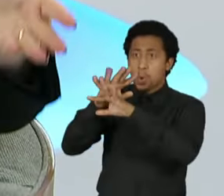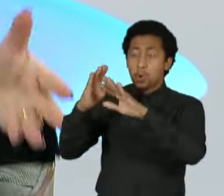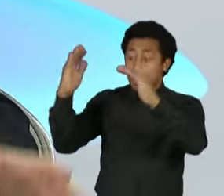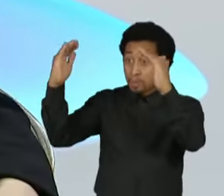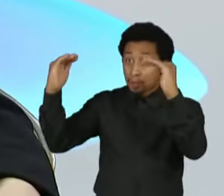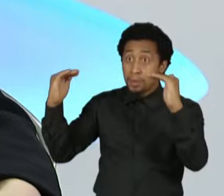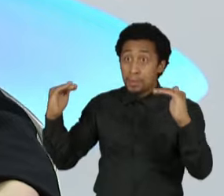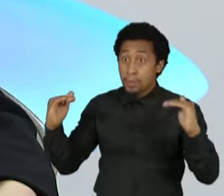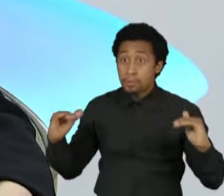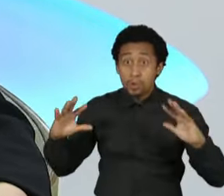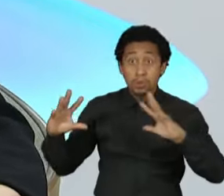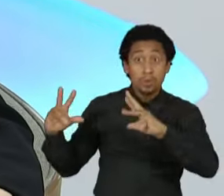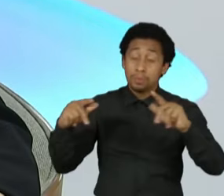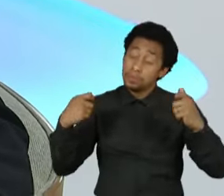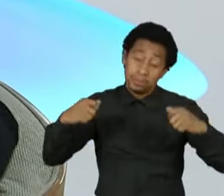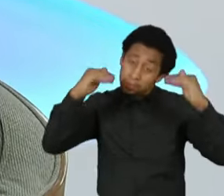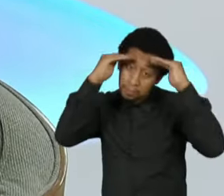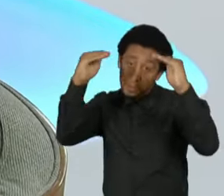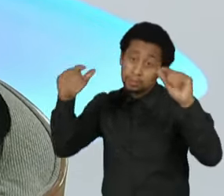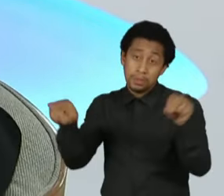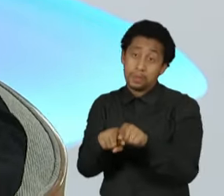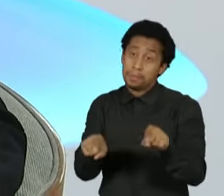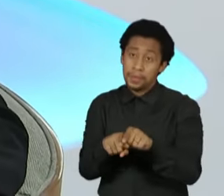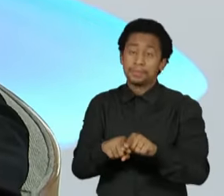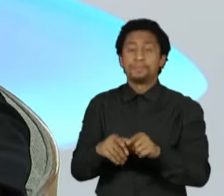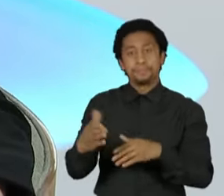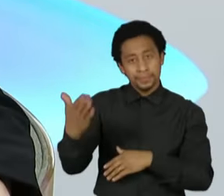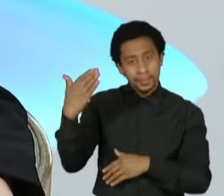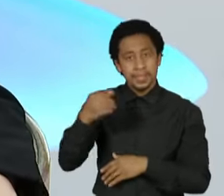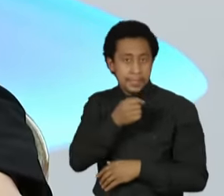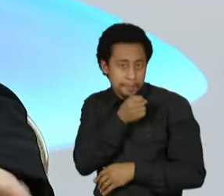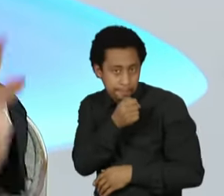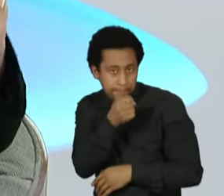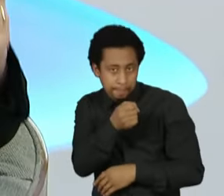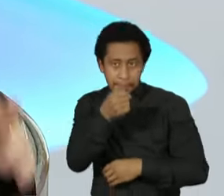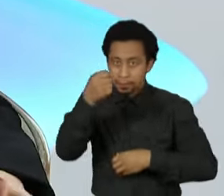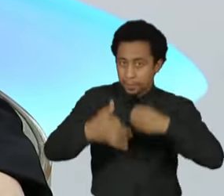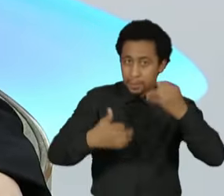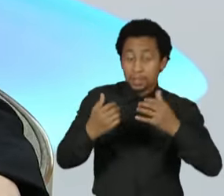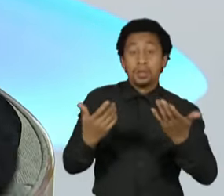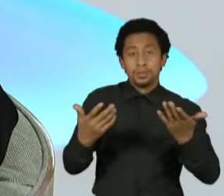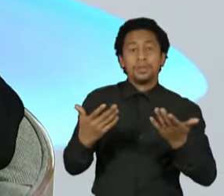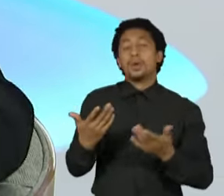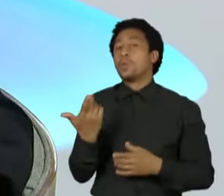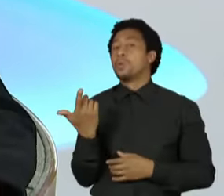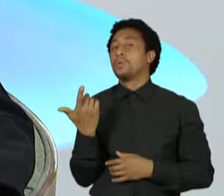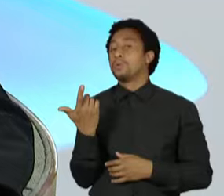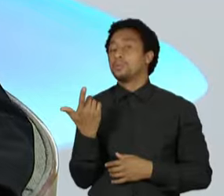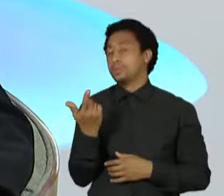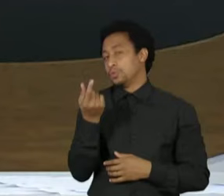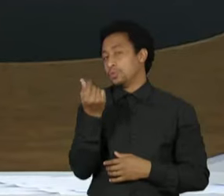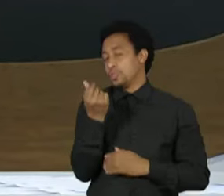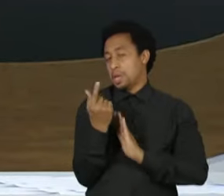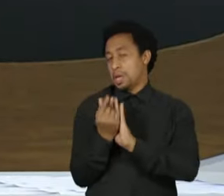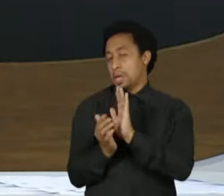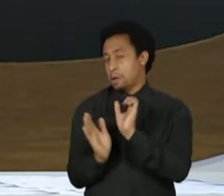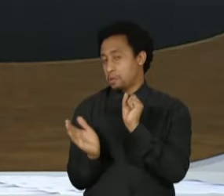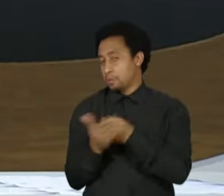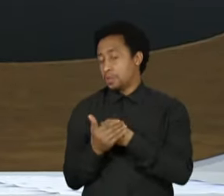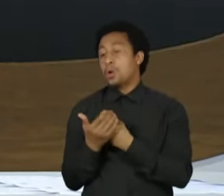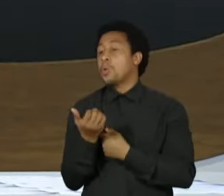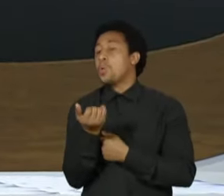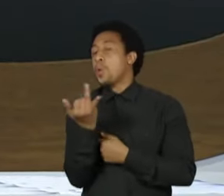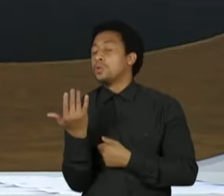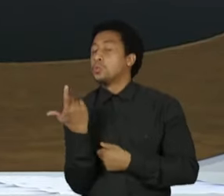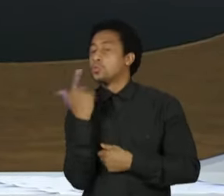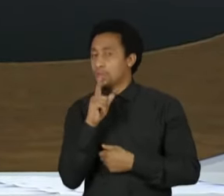Aliás, a imprensa já conseguiu esclarecer em alguns casos quanto que alguns senadores e alguns deputados têm em detrimento de outros. Mas os ministérios têm de